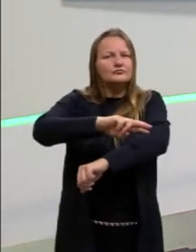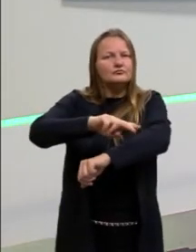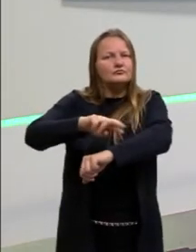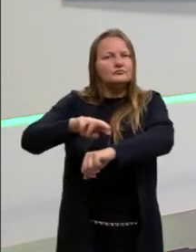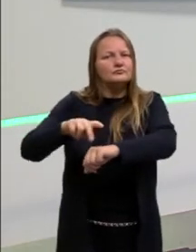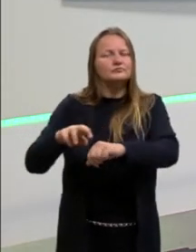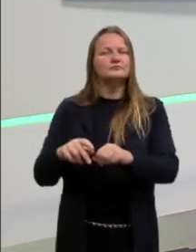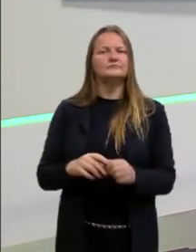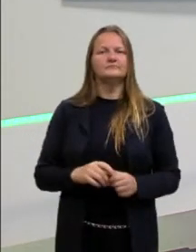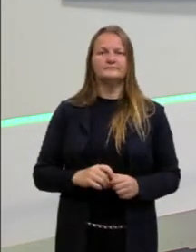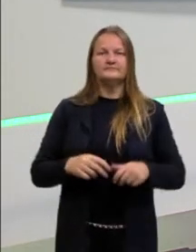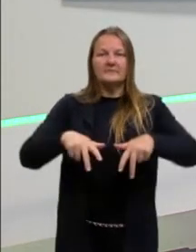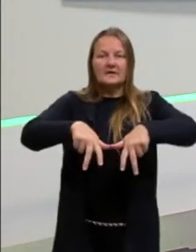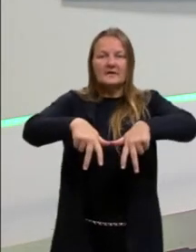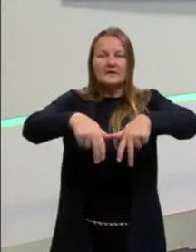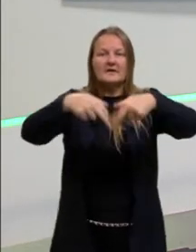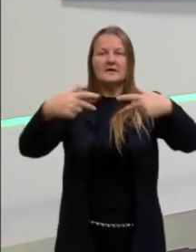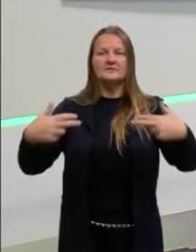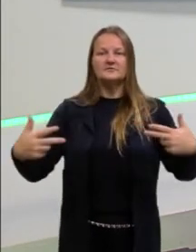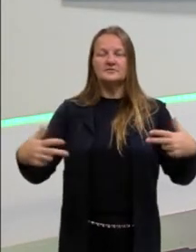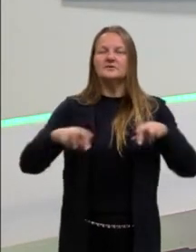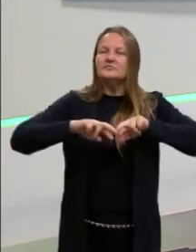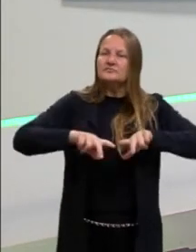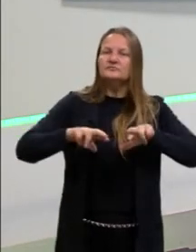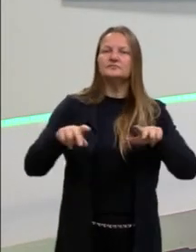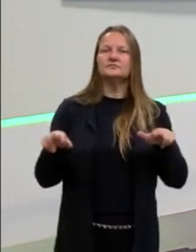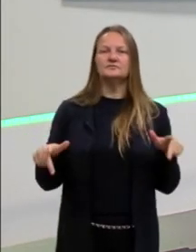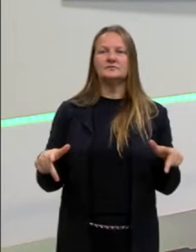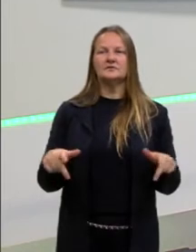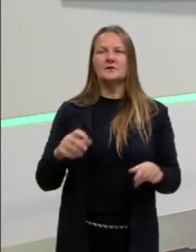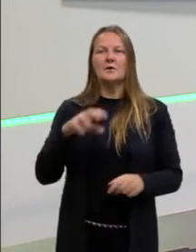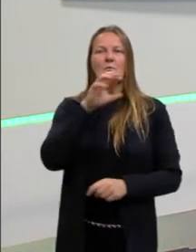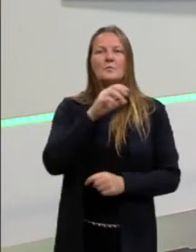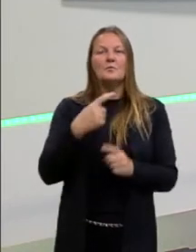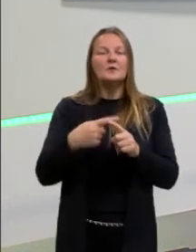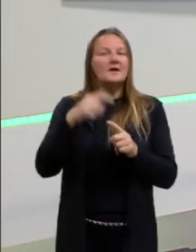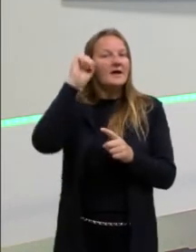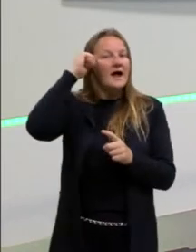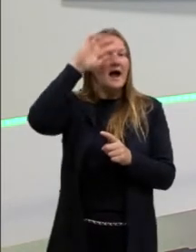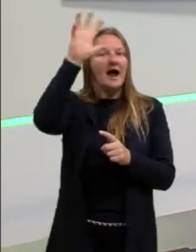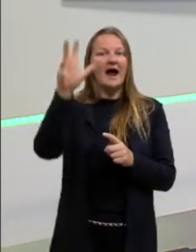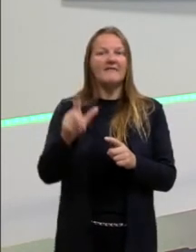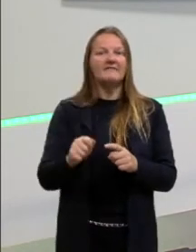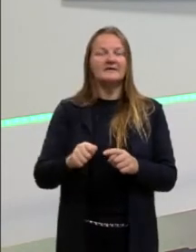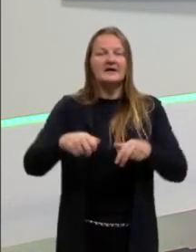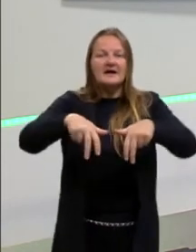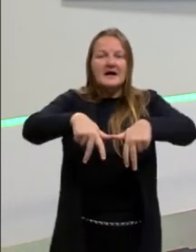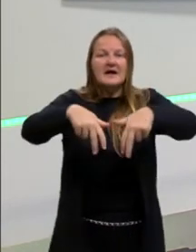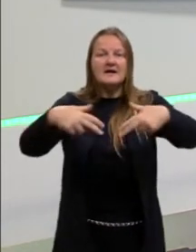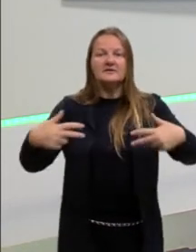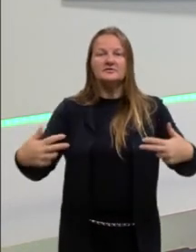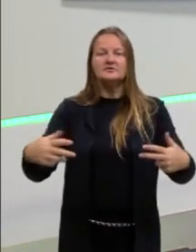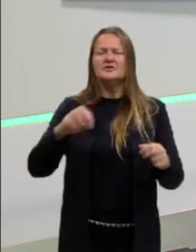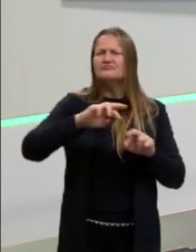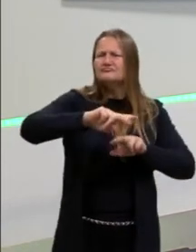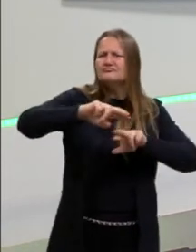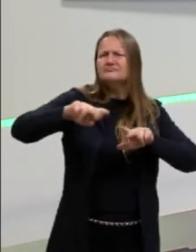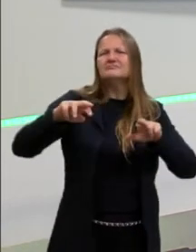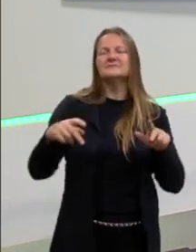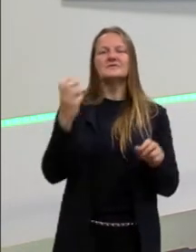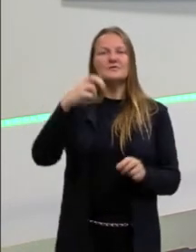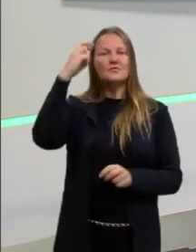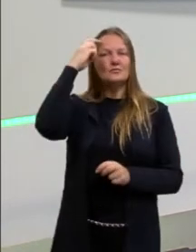Então, não existe uma cultura africana. A África é um continente enorme, existem diversas culturas